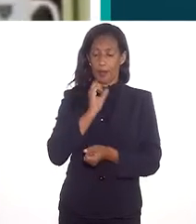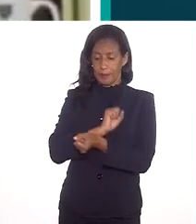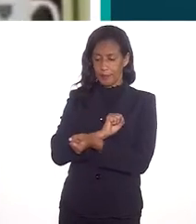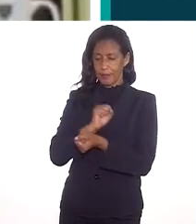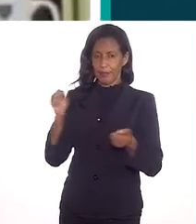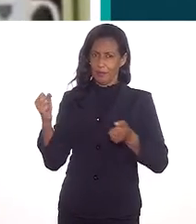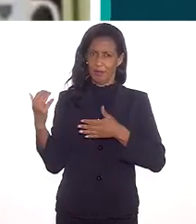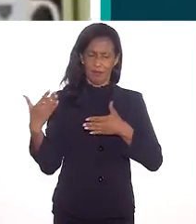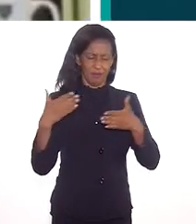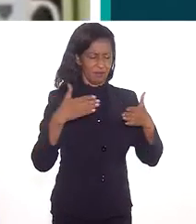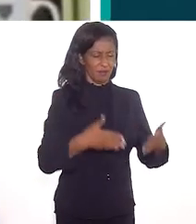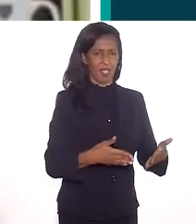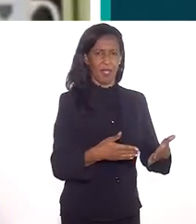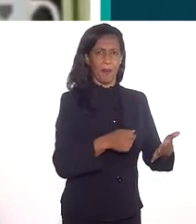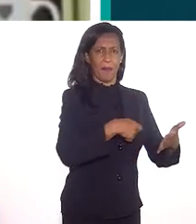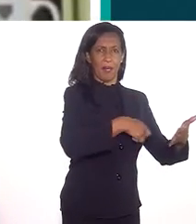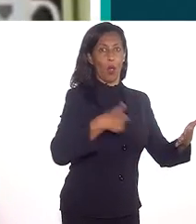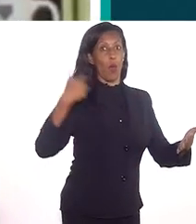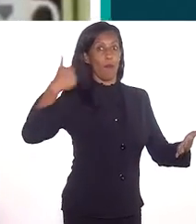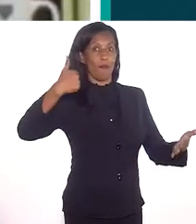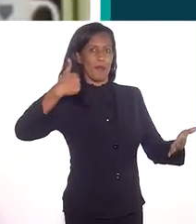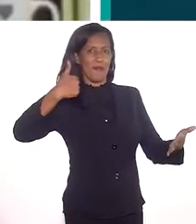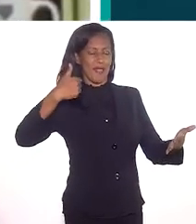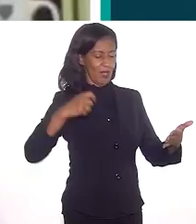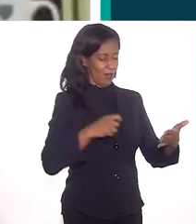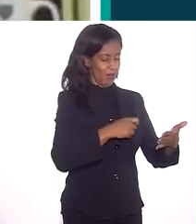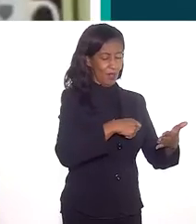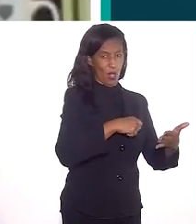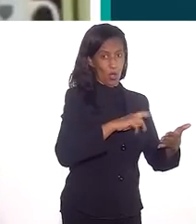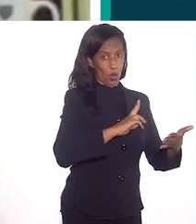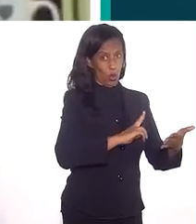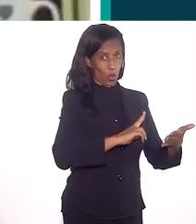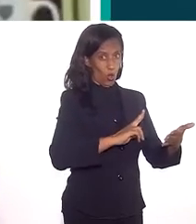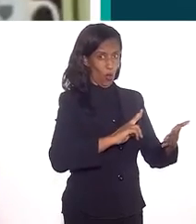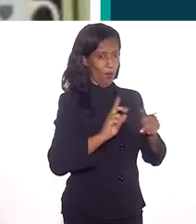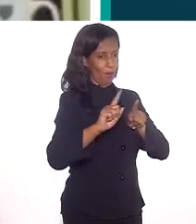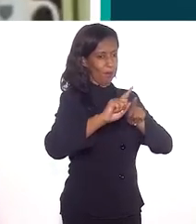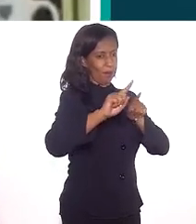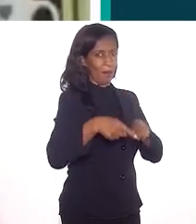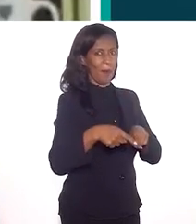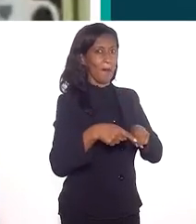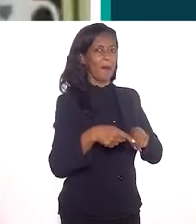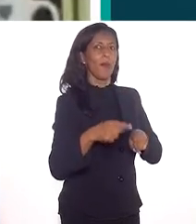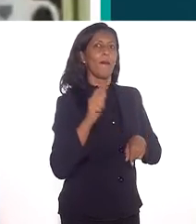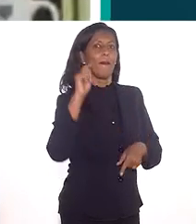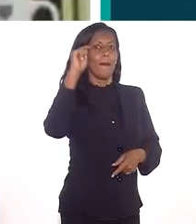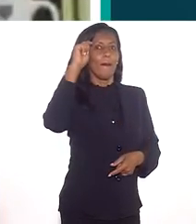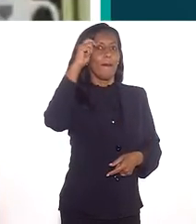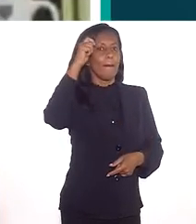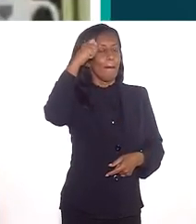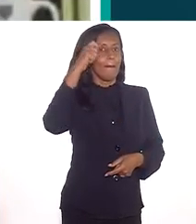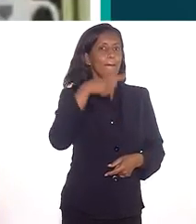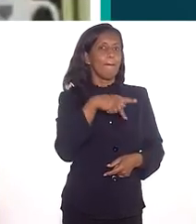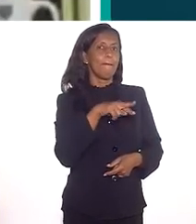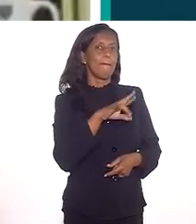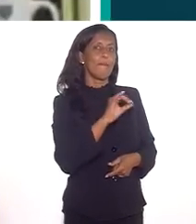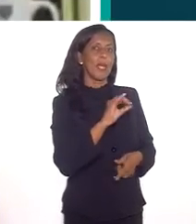libertos que vão assinar o documento. O primeiro que assina, ele, ao lado do seu nome, ele coloca, entre parênteses, preto,